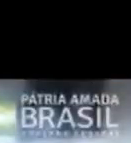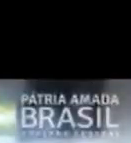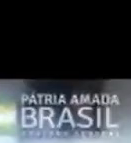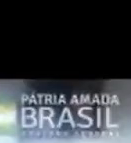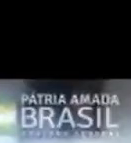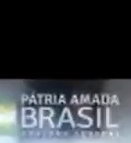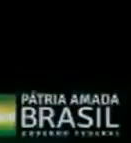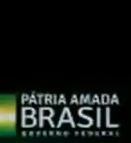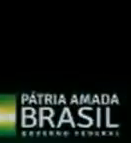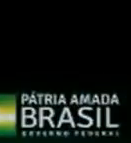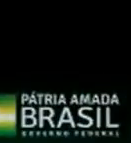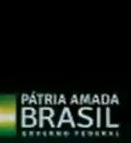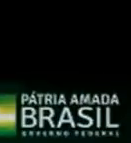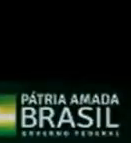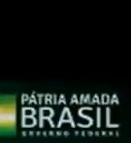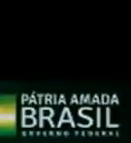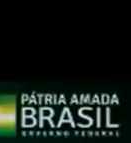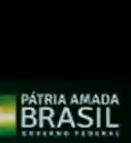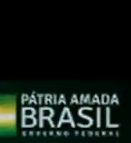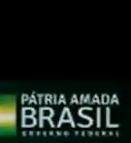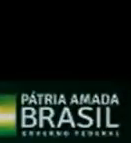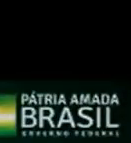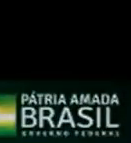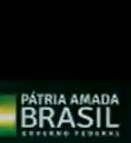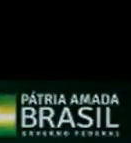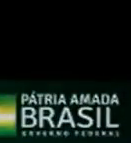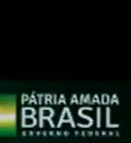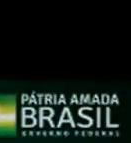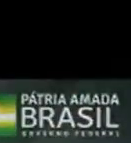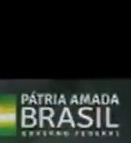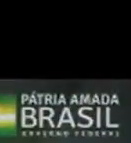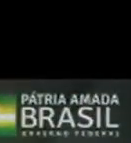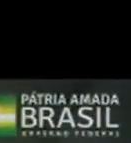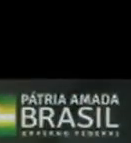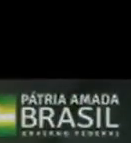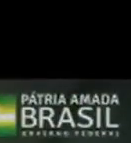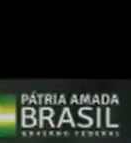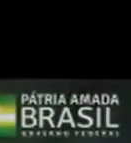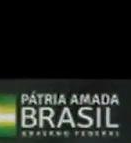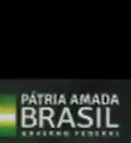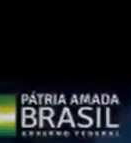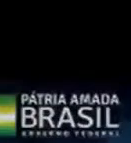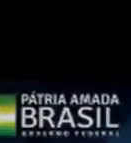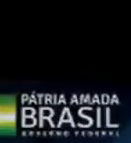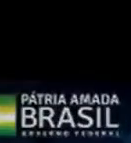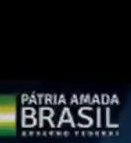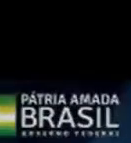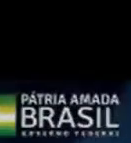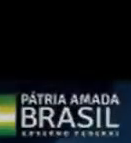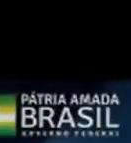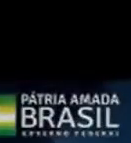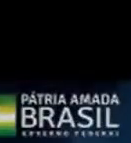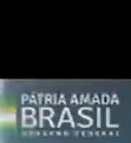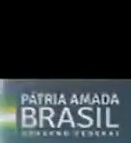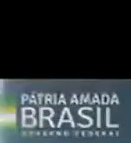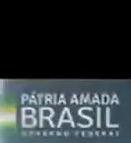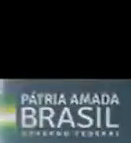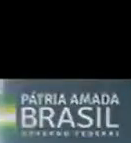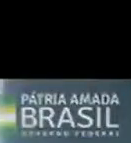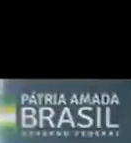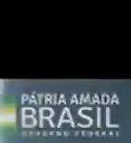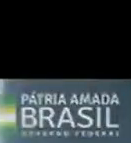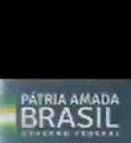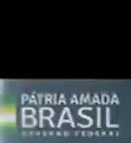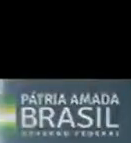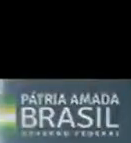Aí eu comecei a ter noção do que estava dentro do meu pulmão, né? O paciente vem à unidade tomar a medicação, a gente precisa estar perto